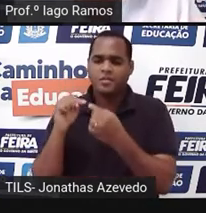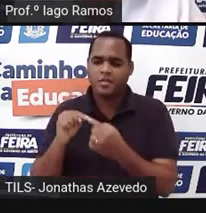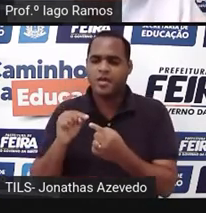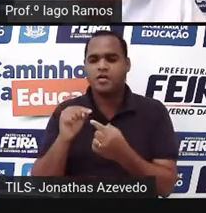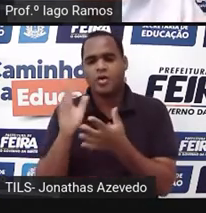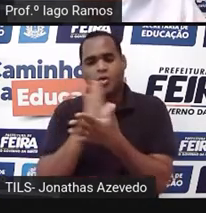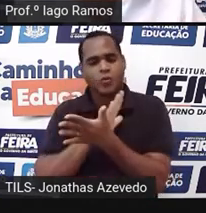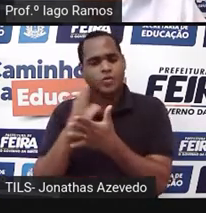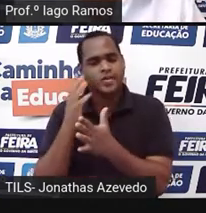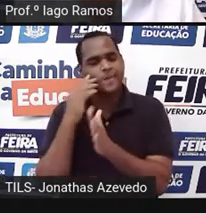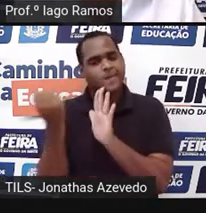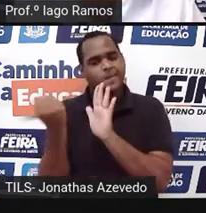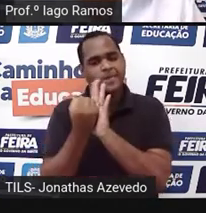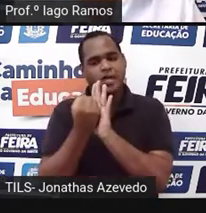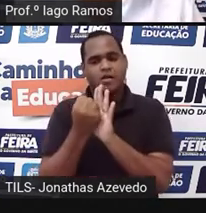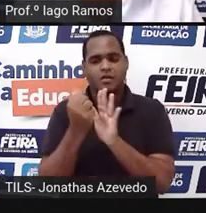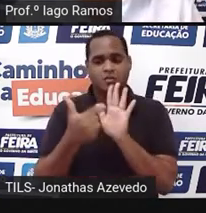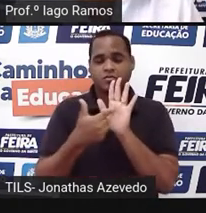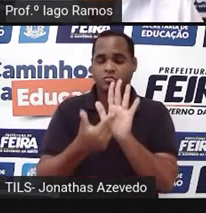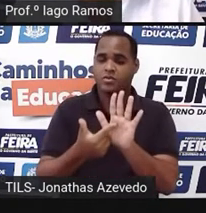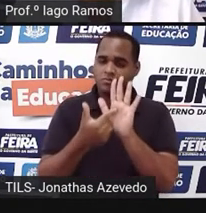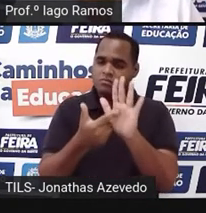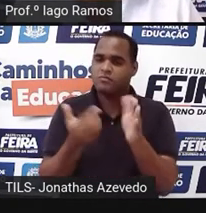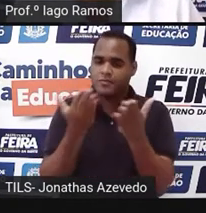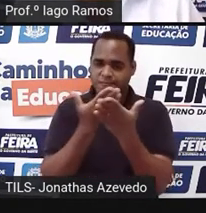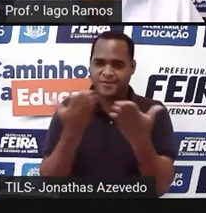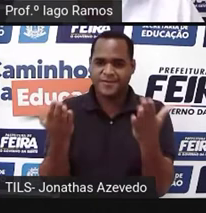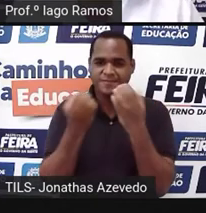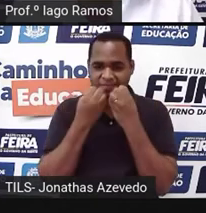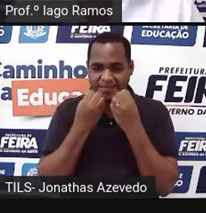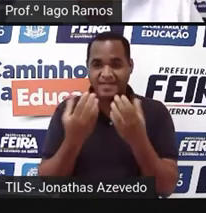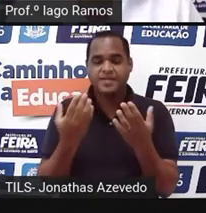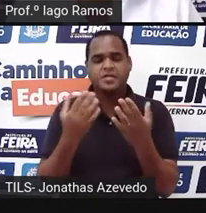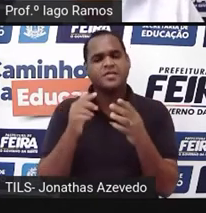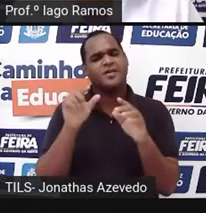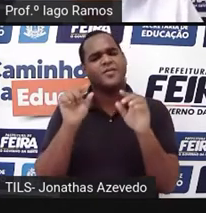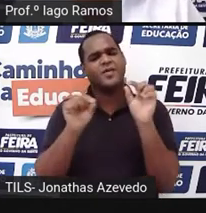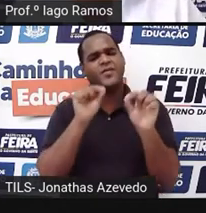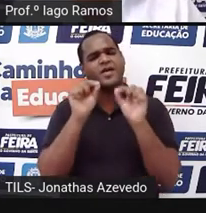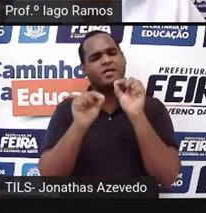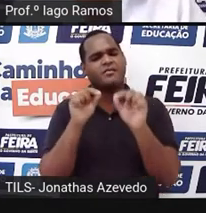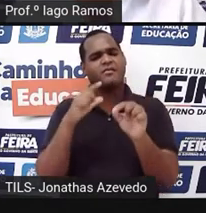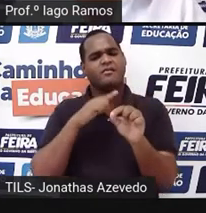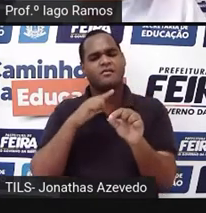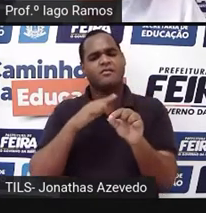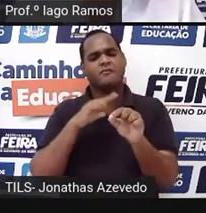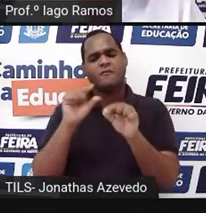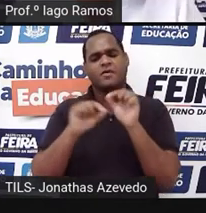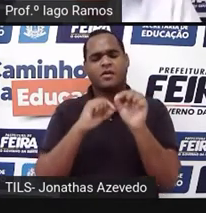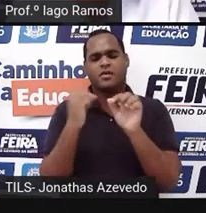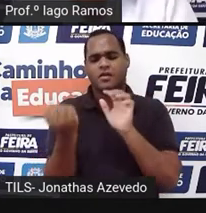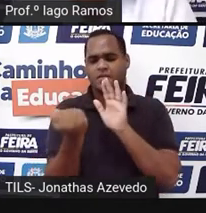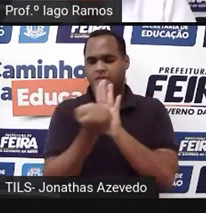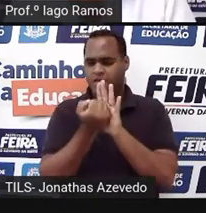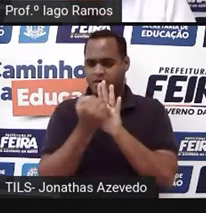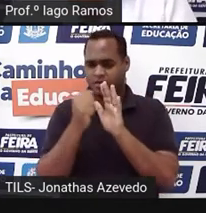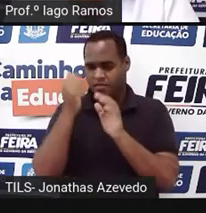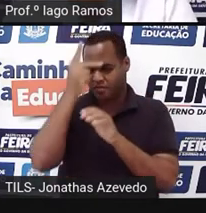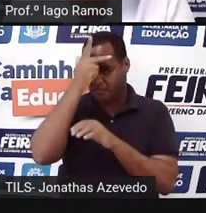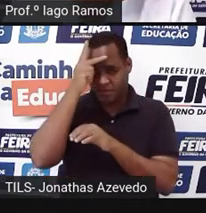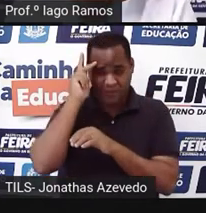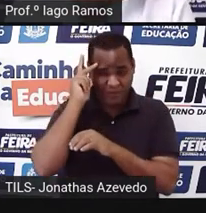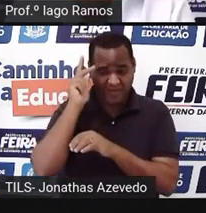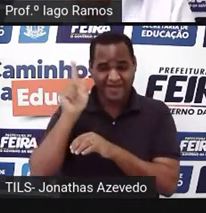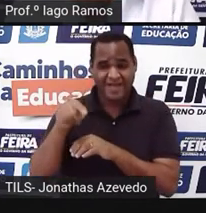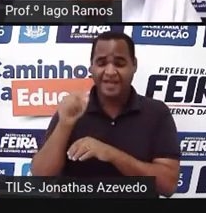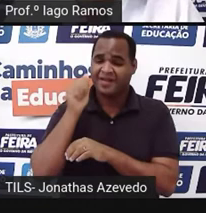logomarca que eu acabei de mostrar, tá bom? Mas o que é que tem a ver a logomarca com essa pessoa, com essa